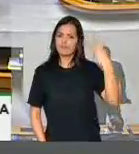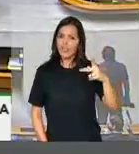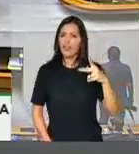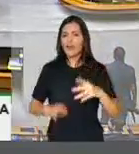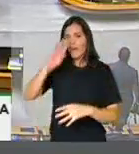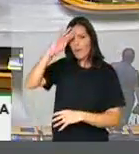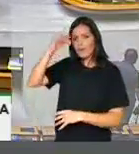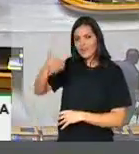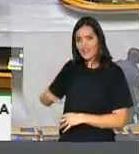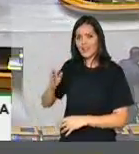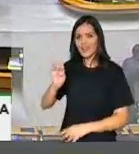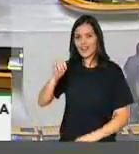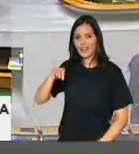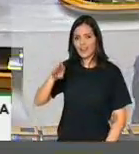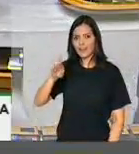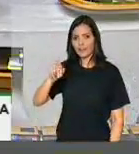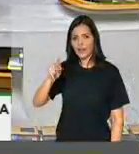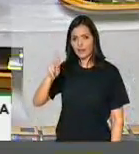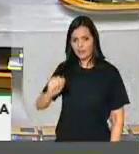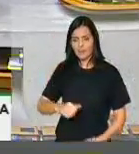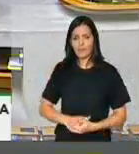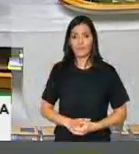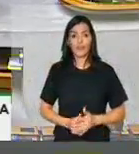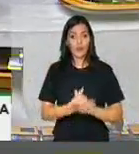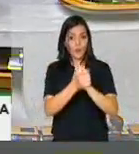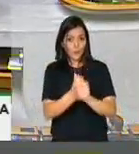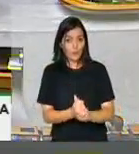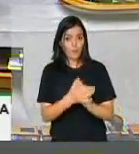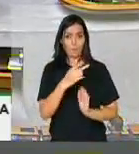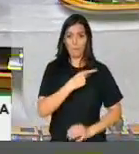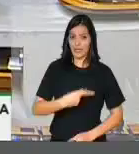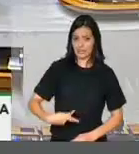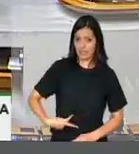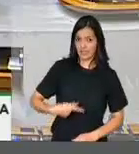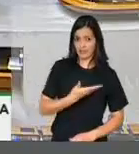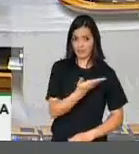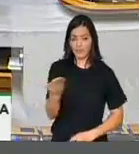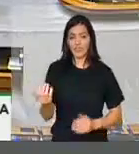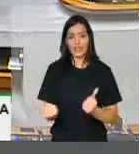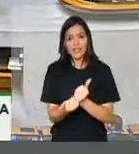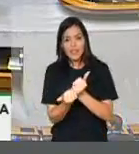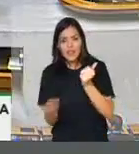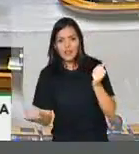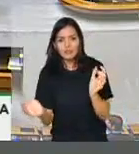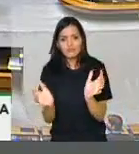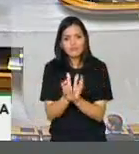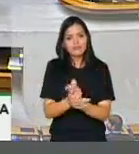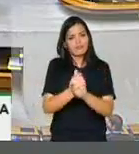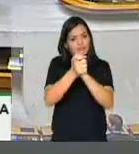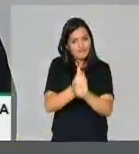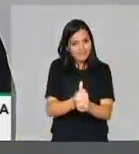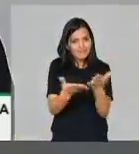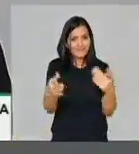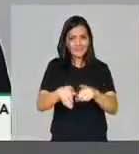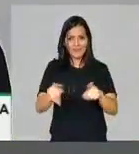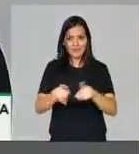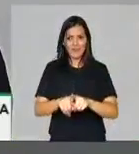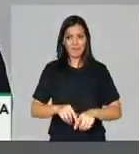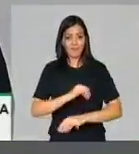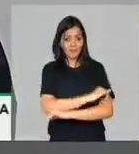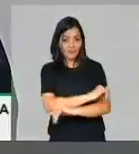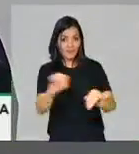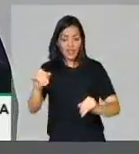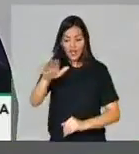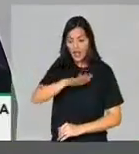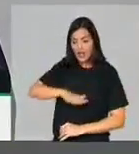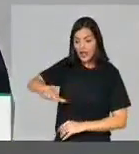cumprimentar o presidente e ao cumprimentá-lo, cumprimentar toda a equipe da Embrapa, dizer que o sucesso